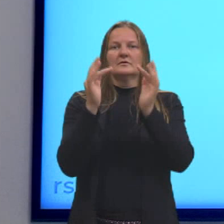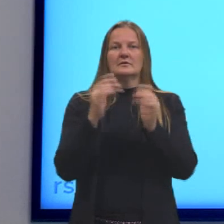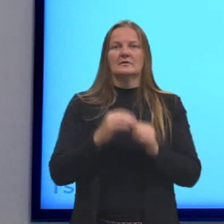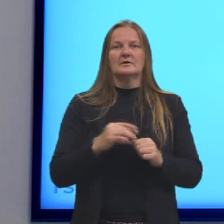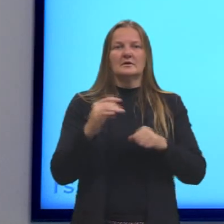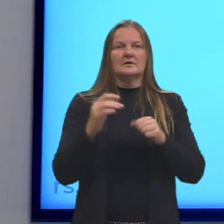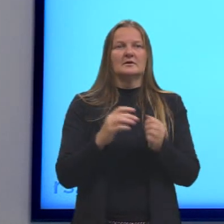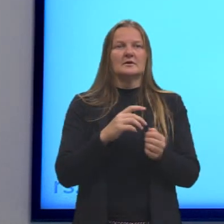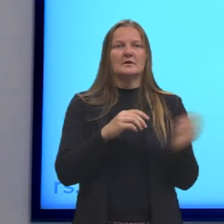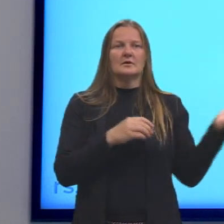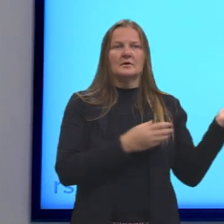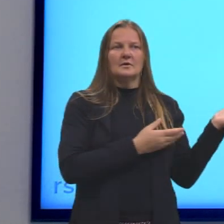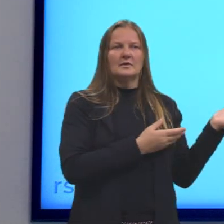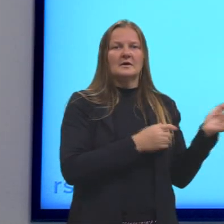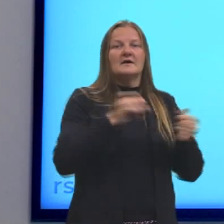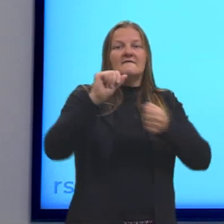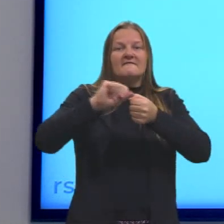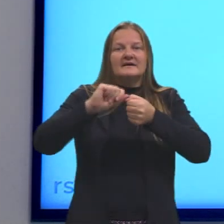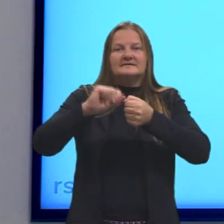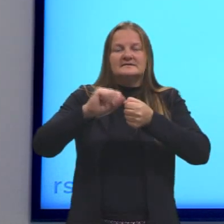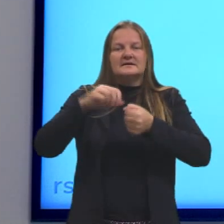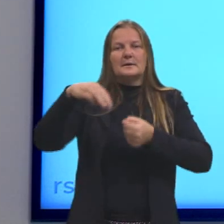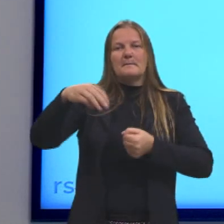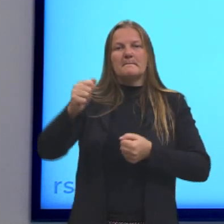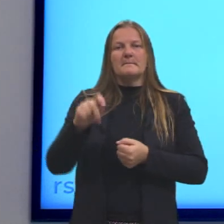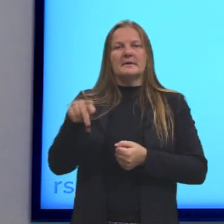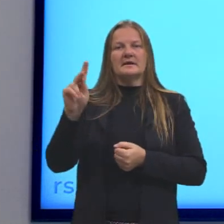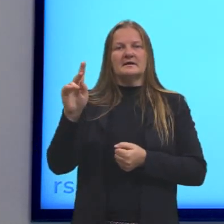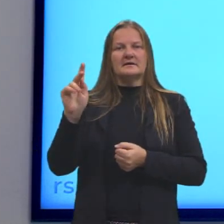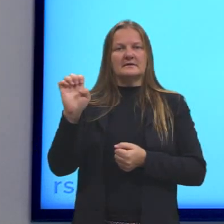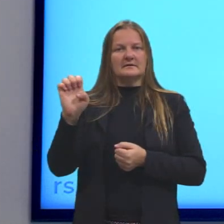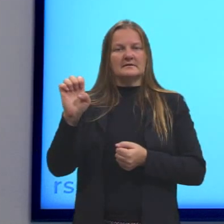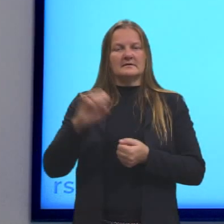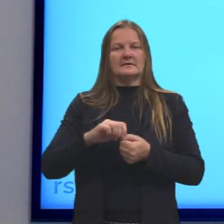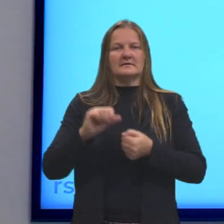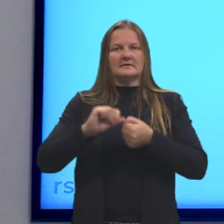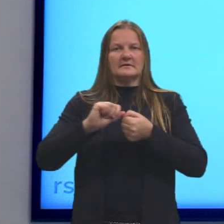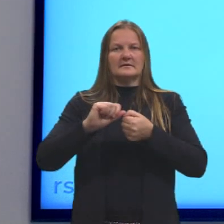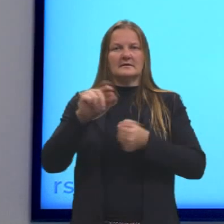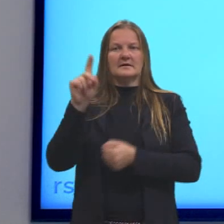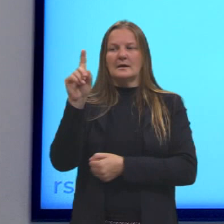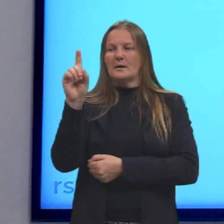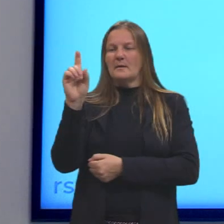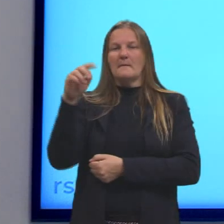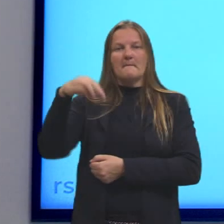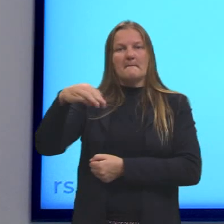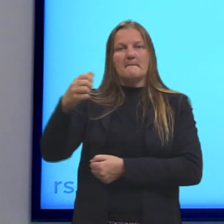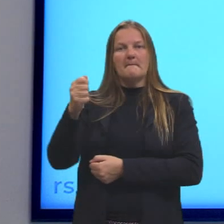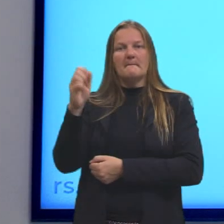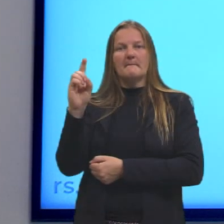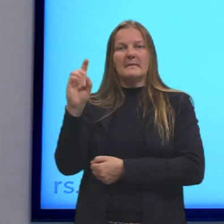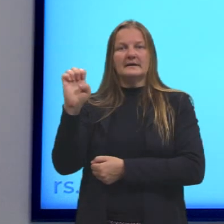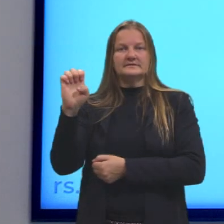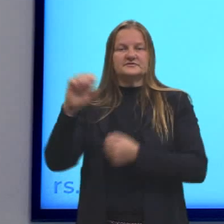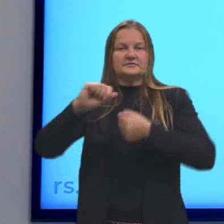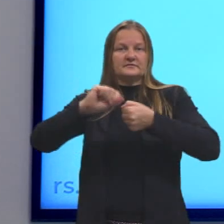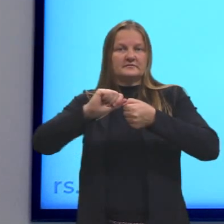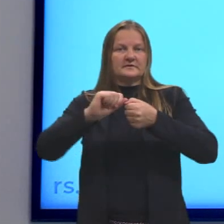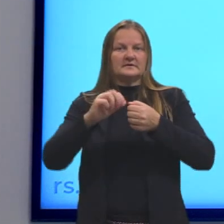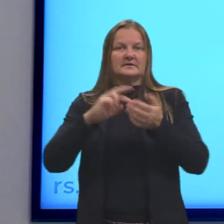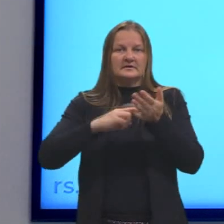O make, que é o verbo fazer, recebe no lugar do K, o D. E assim por diante.